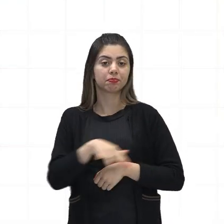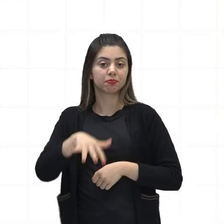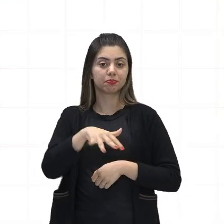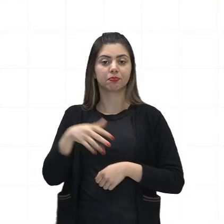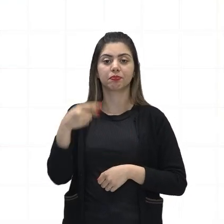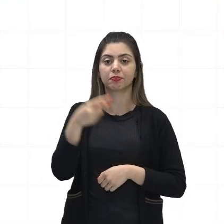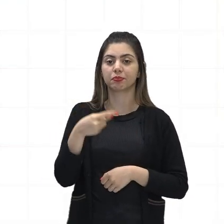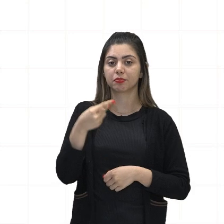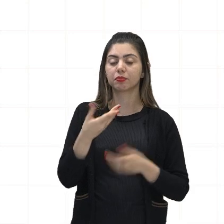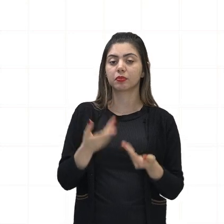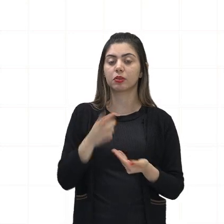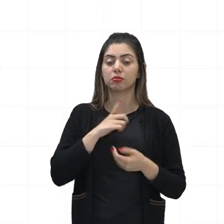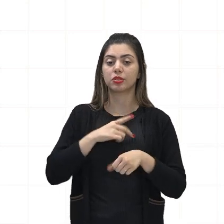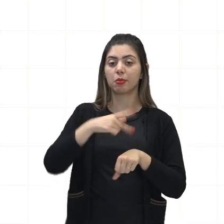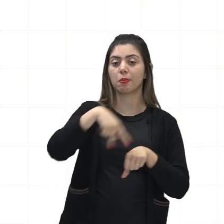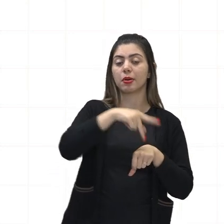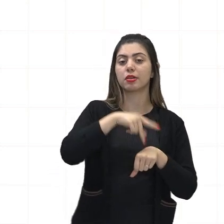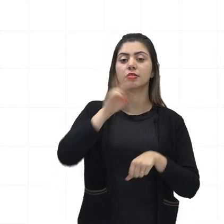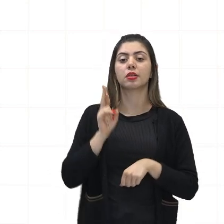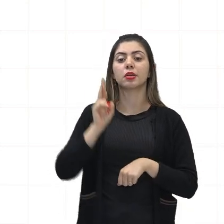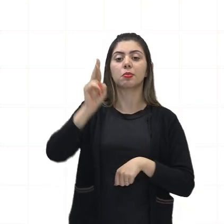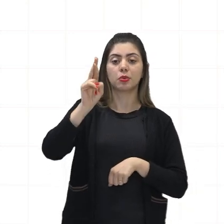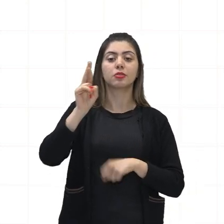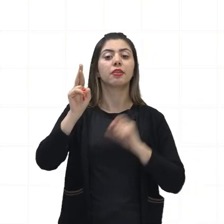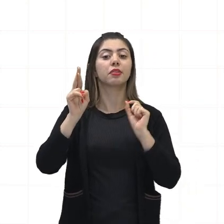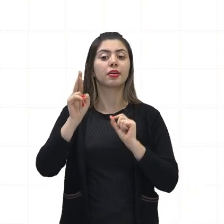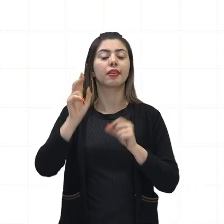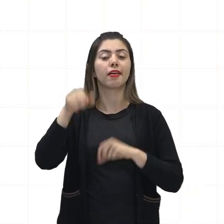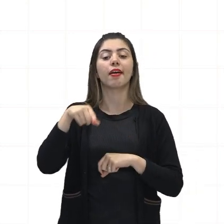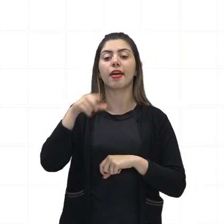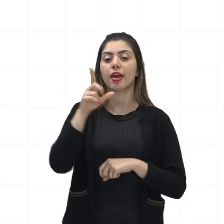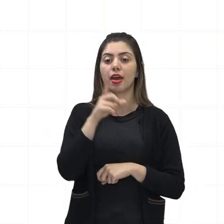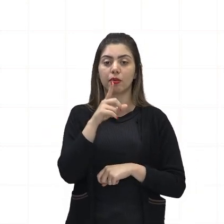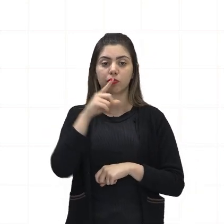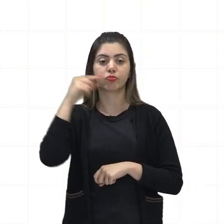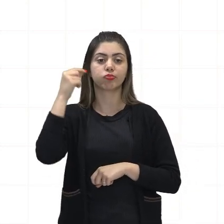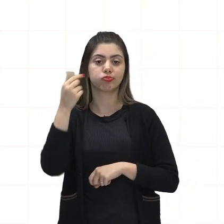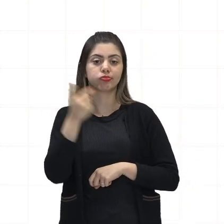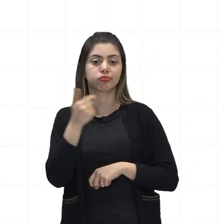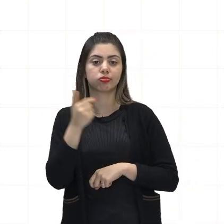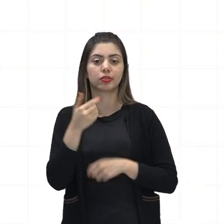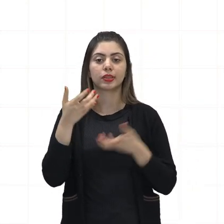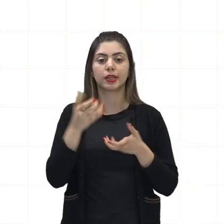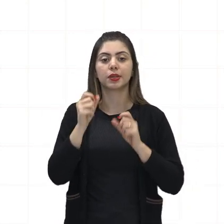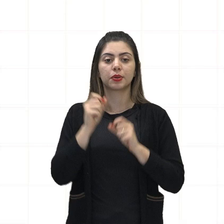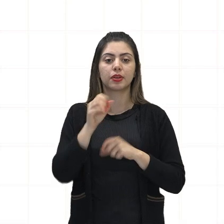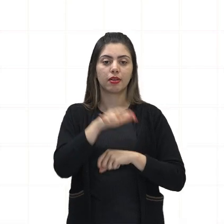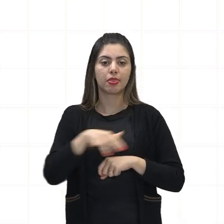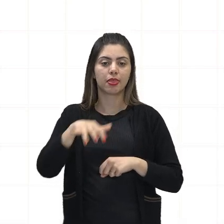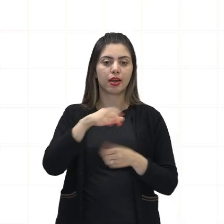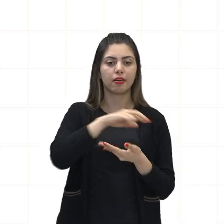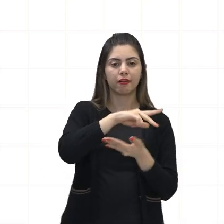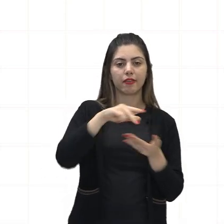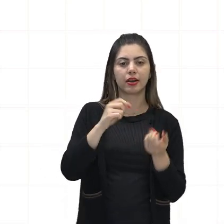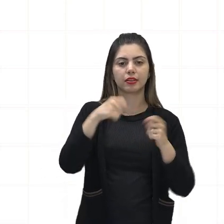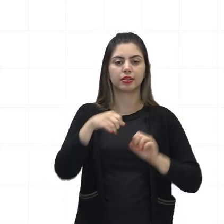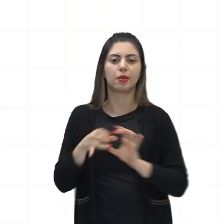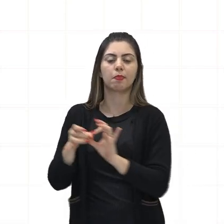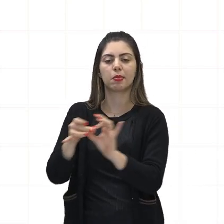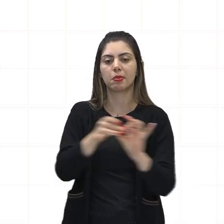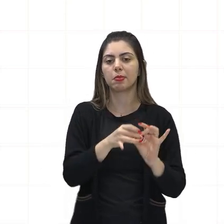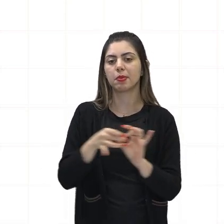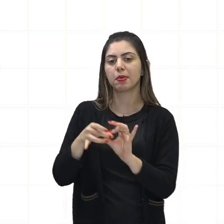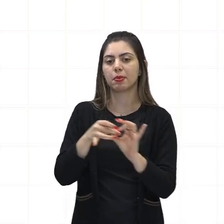o país era governado por Dom Pedro II, que procurou conciliar interesses divergentes e manter a unidade nacional.